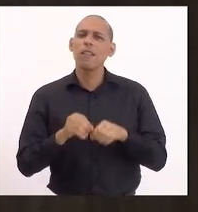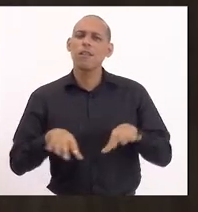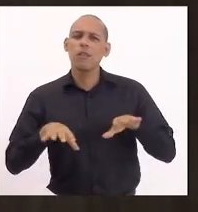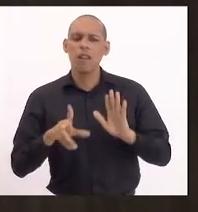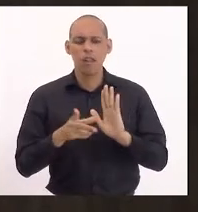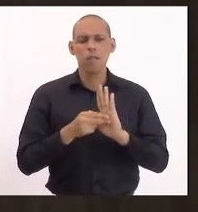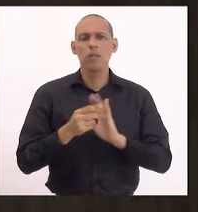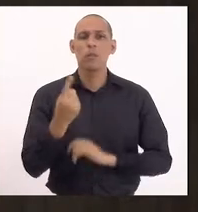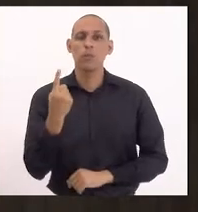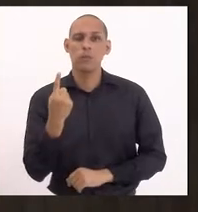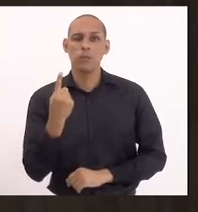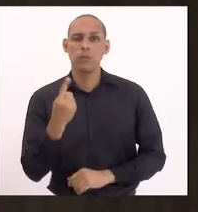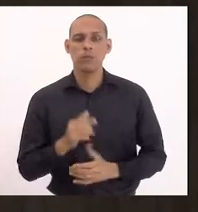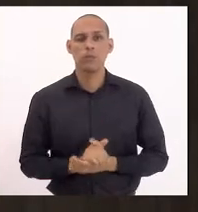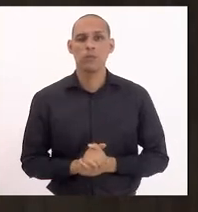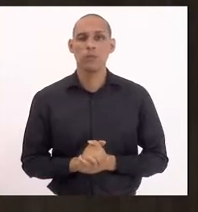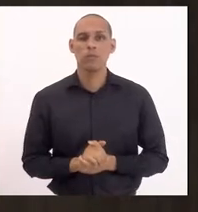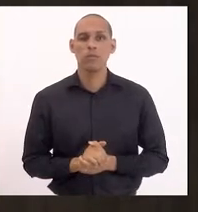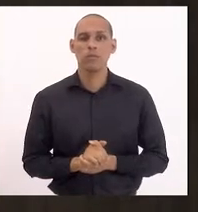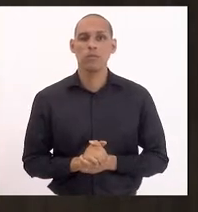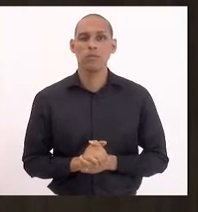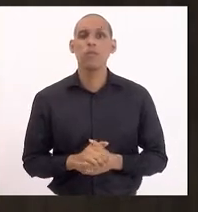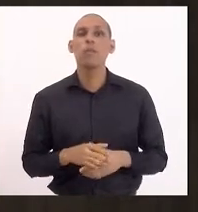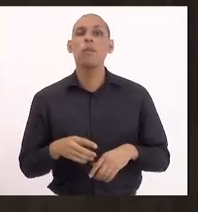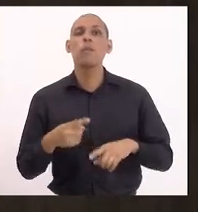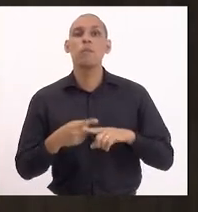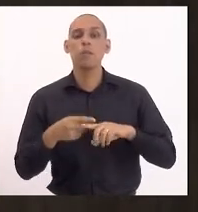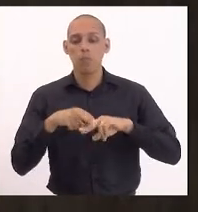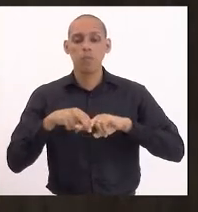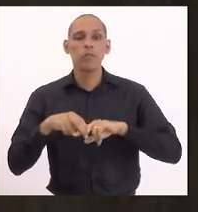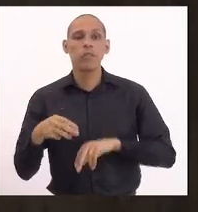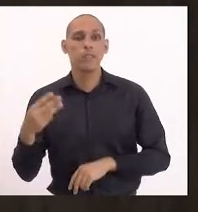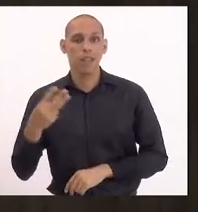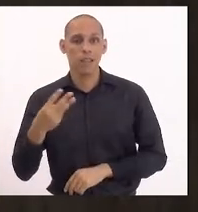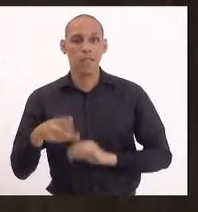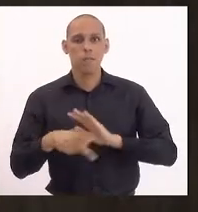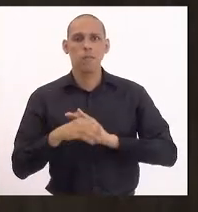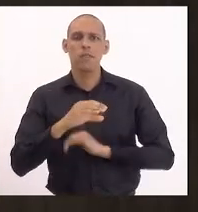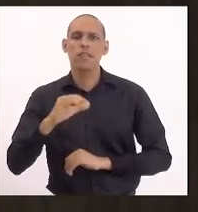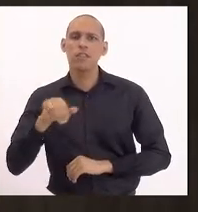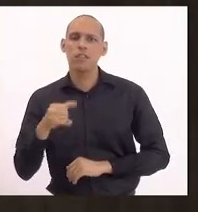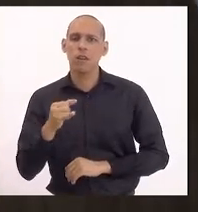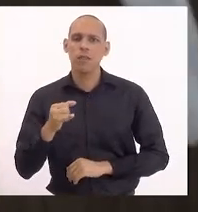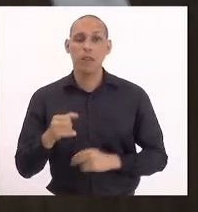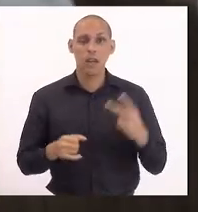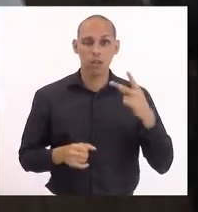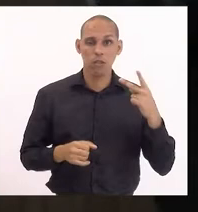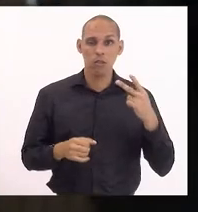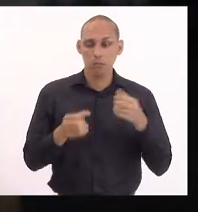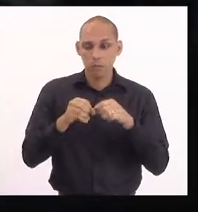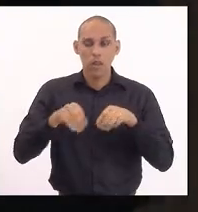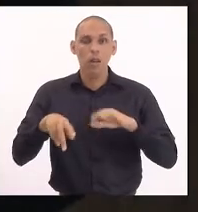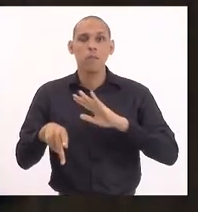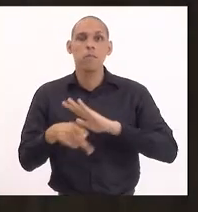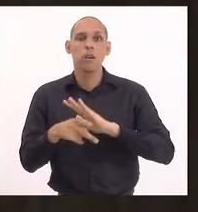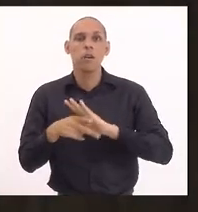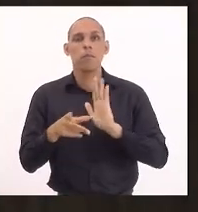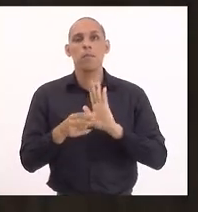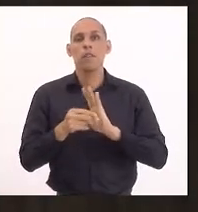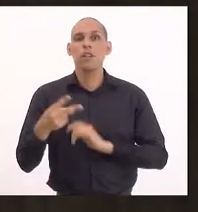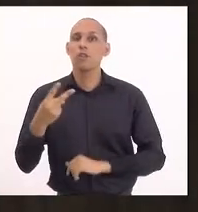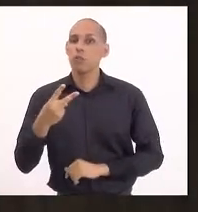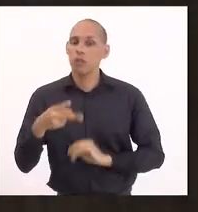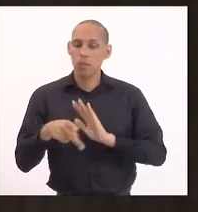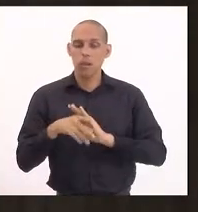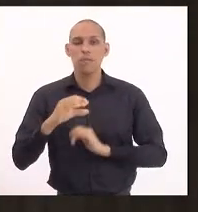emenda 1 pela emenda 3 da CCJ, a emenda 2 prejudicada pela emenda 2